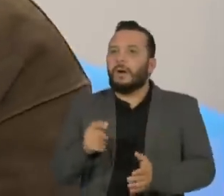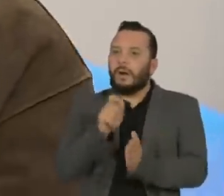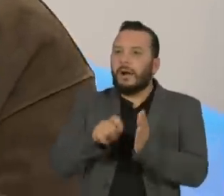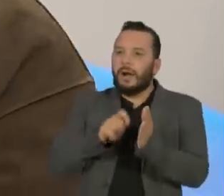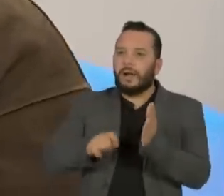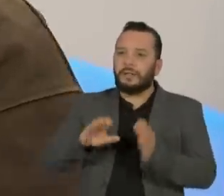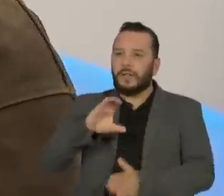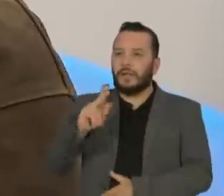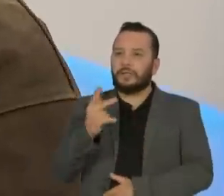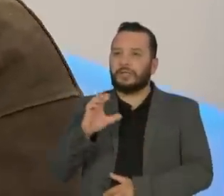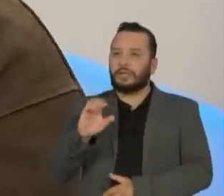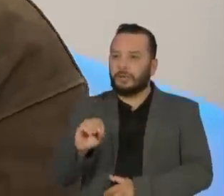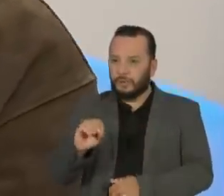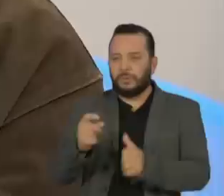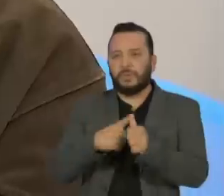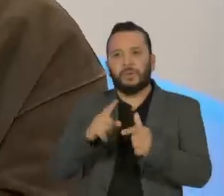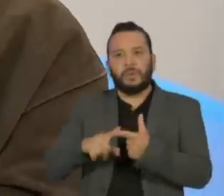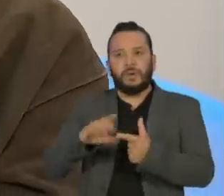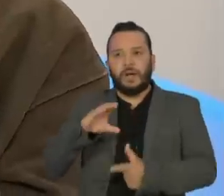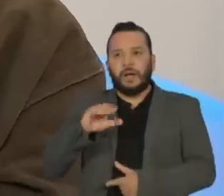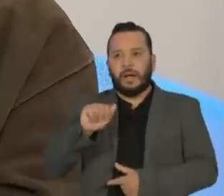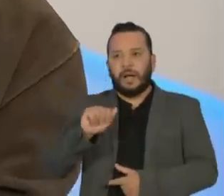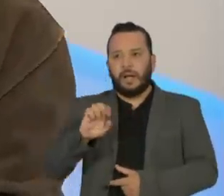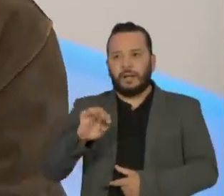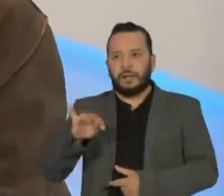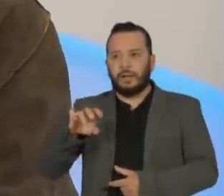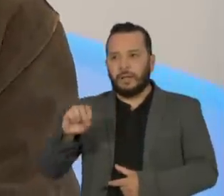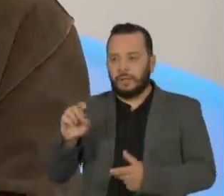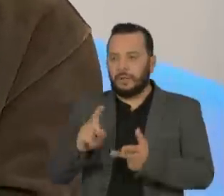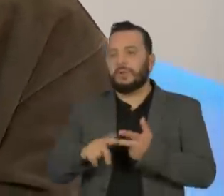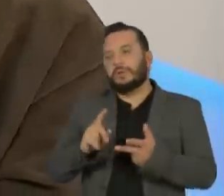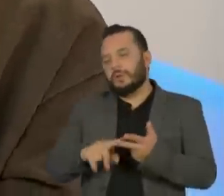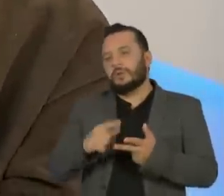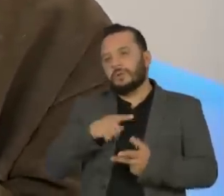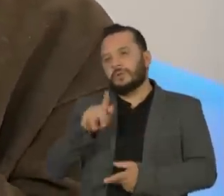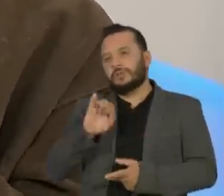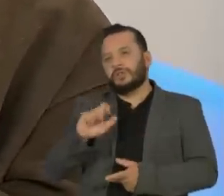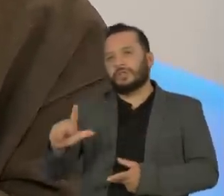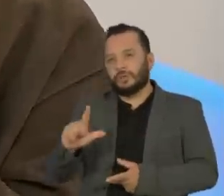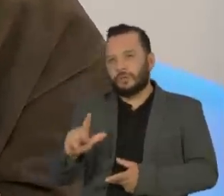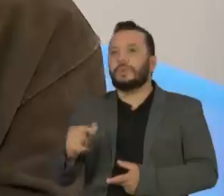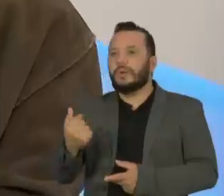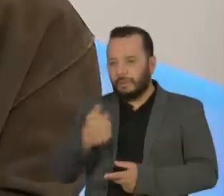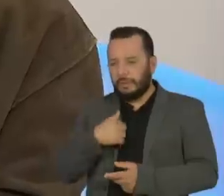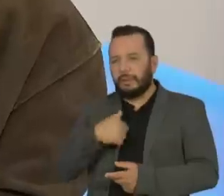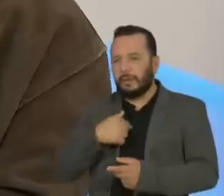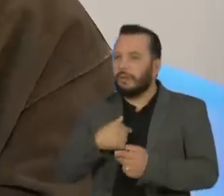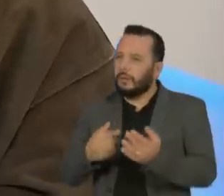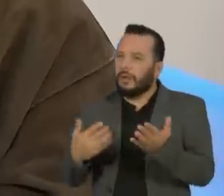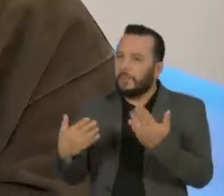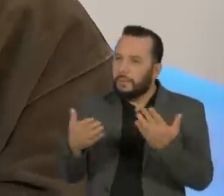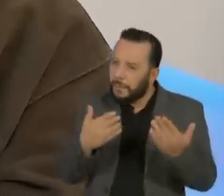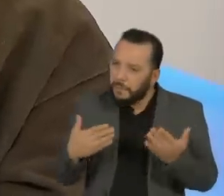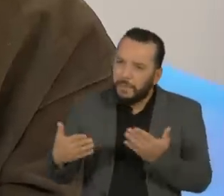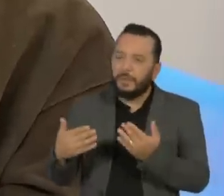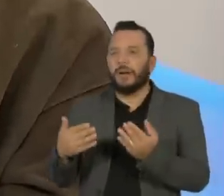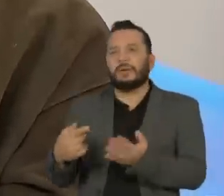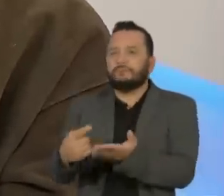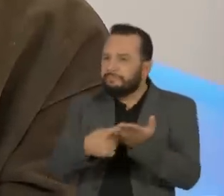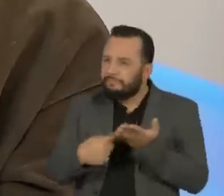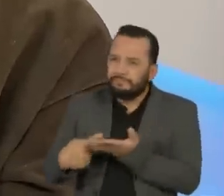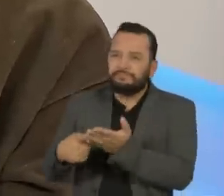e para o Gil, que a gente venha se encontrar e sem nenhum tipo de pragmatismo específico, não, mas que a gente abra o nosso